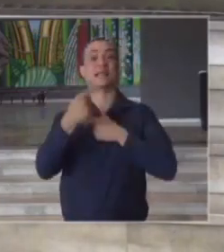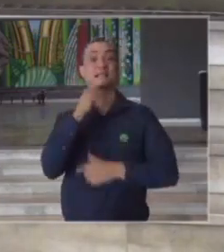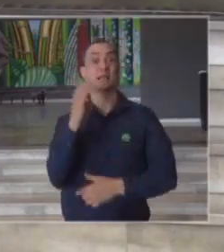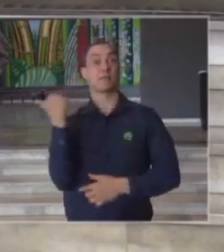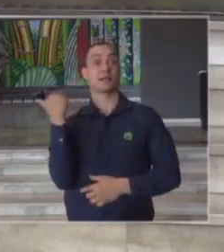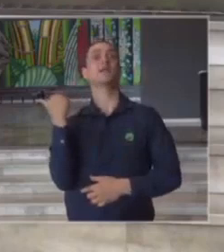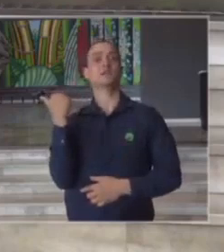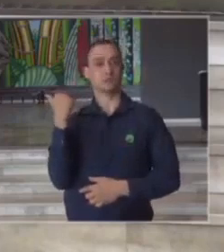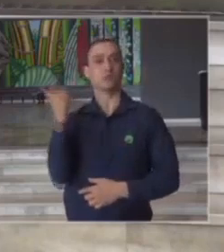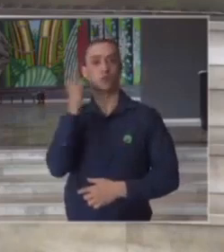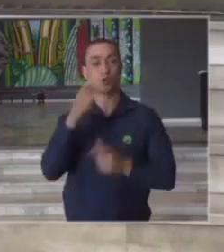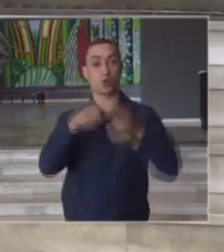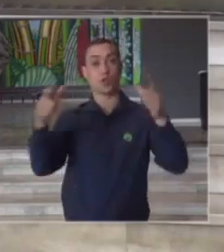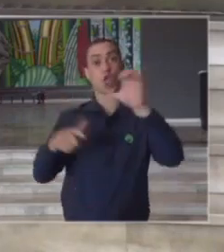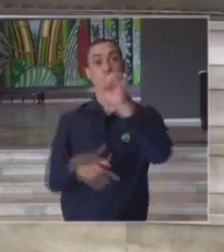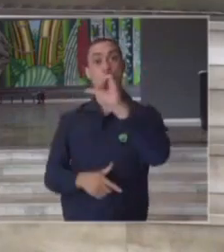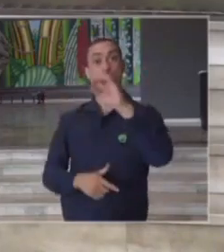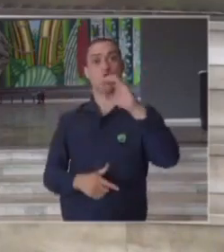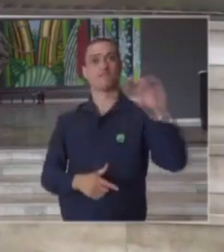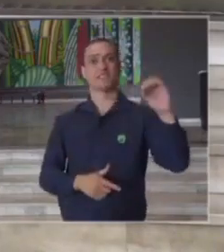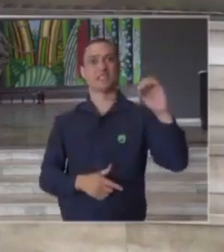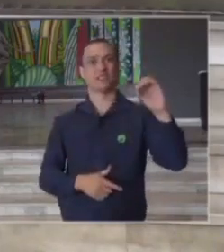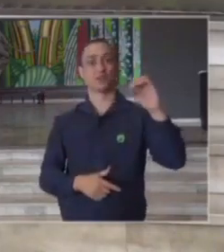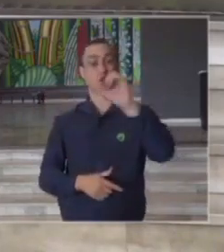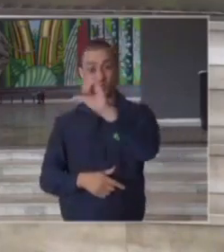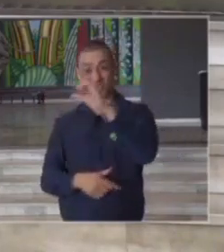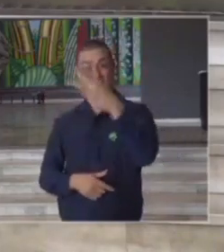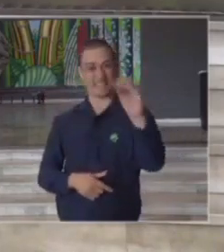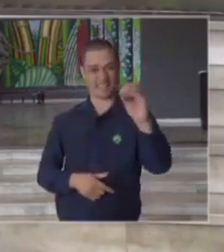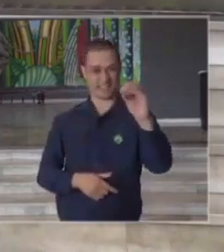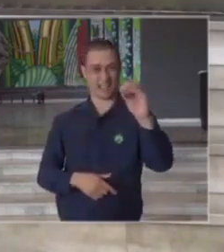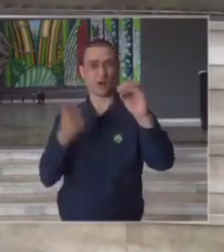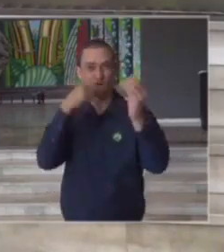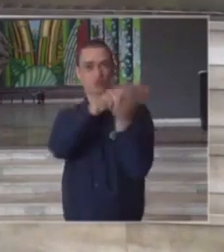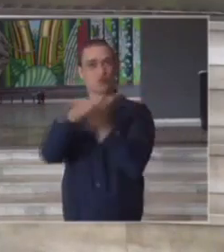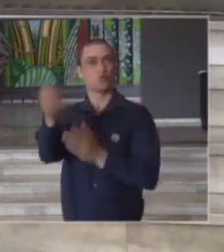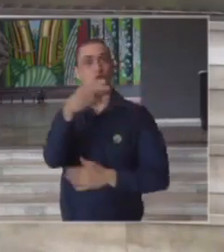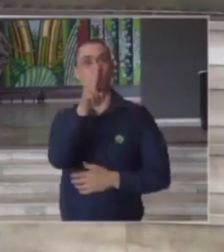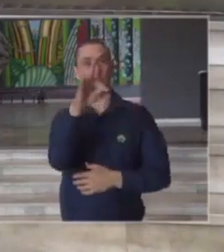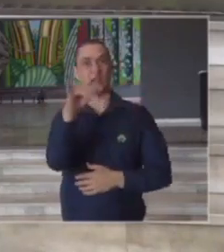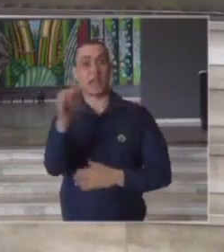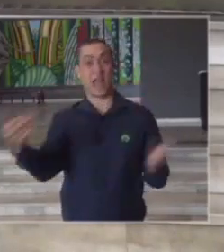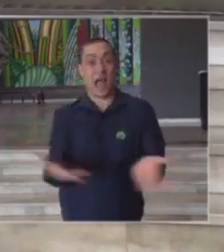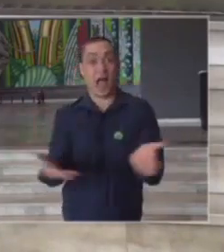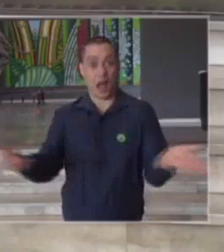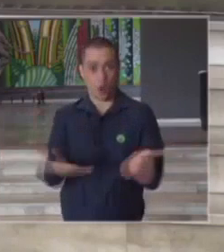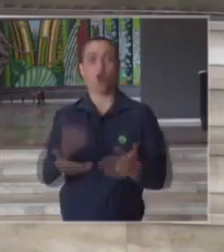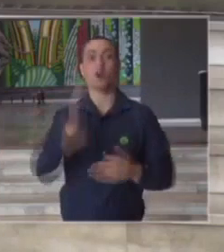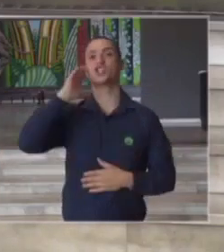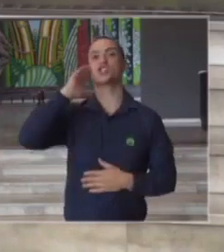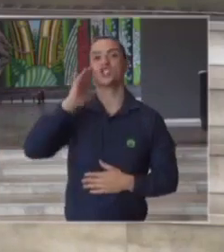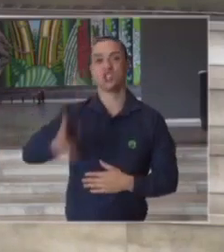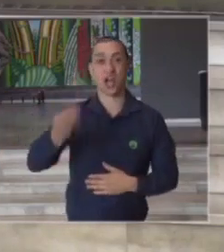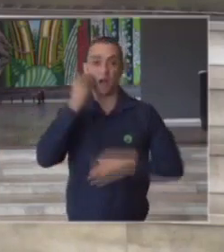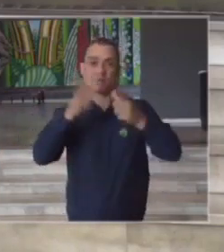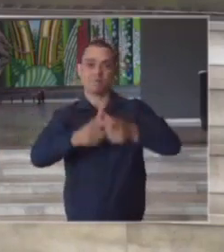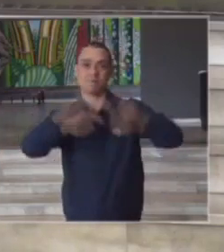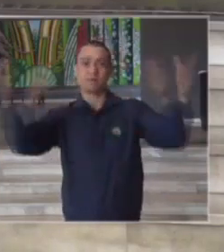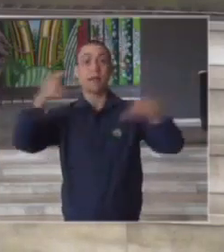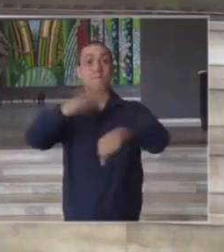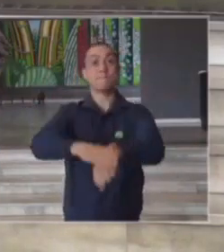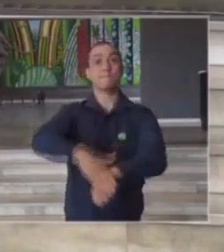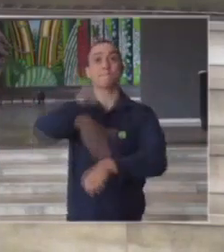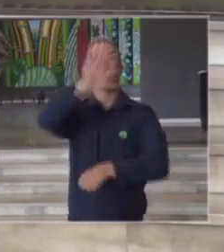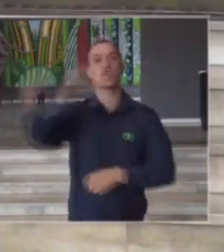semana passada a ampliação de 930 leitos de UTI e agora a gente já trabalha com ampliação de